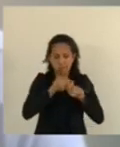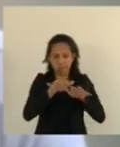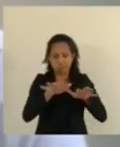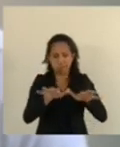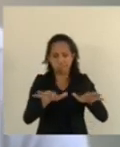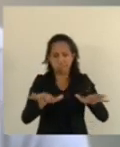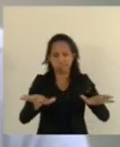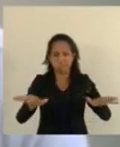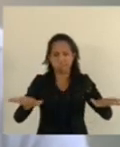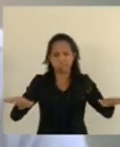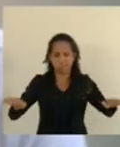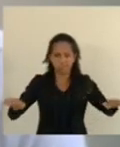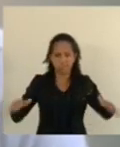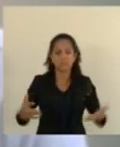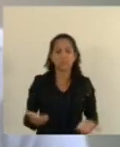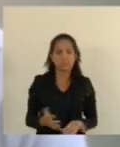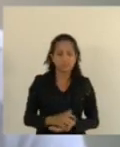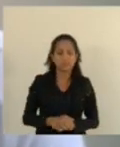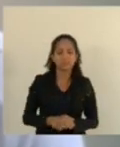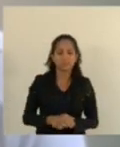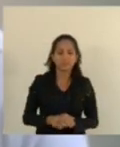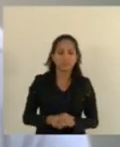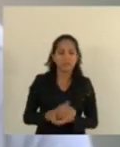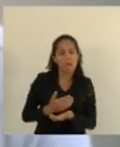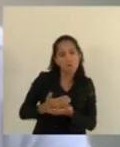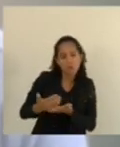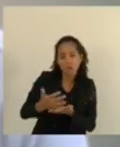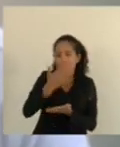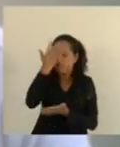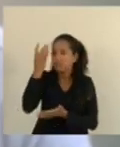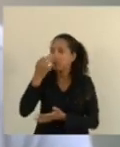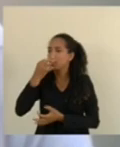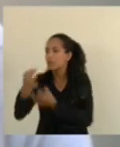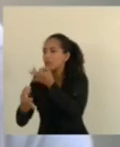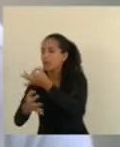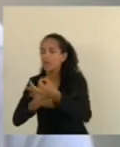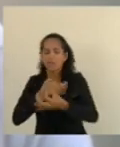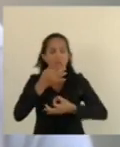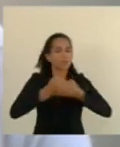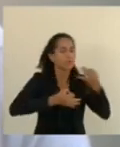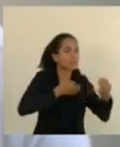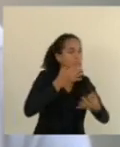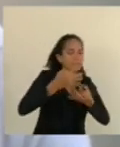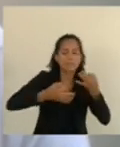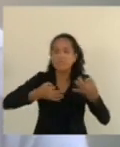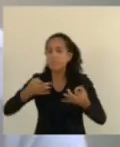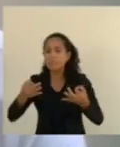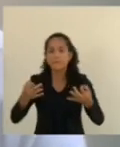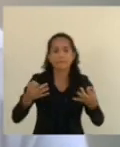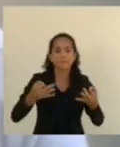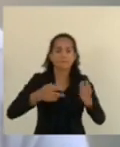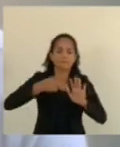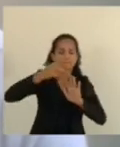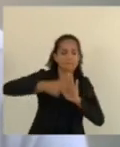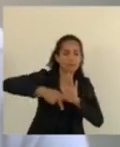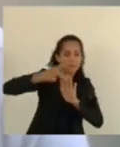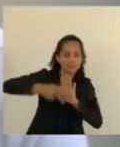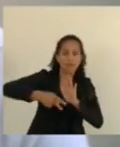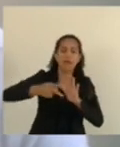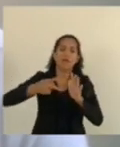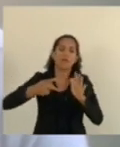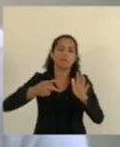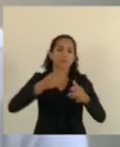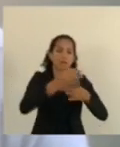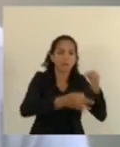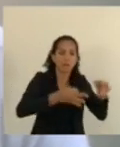muito intensa, começaram a opinar sobre projetos de tratamento A, B